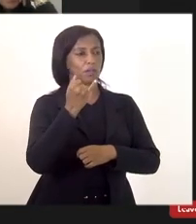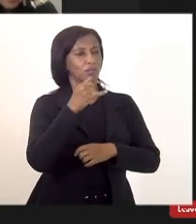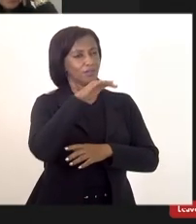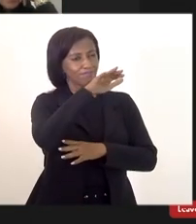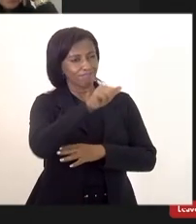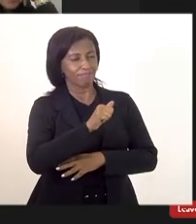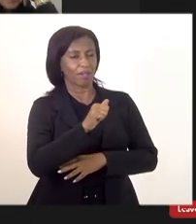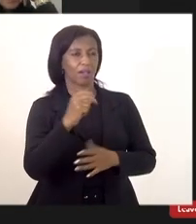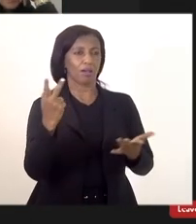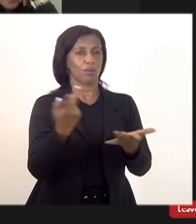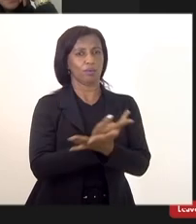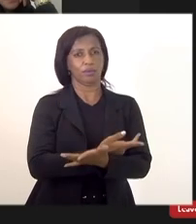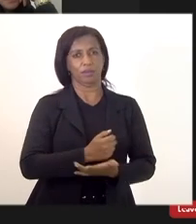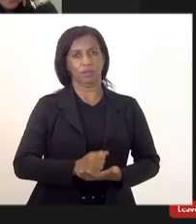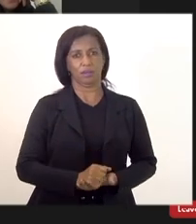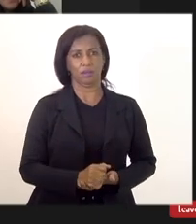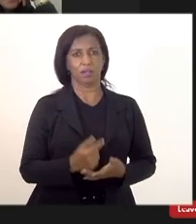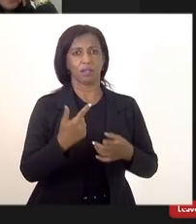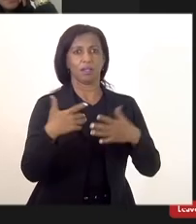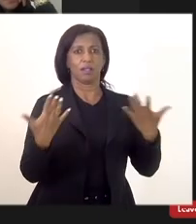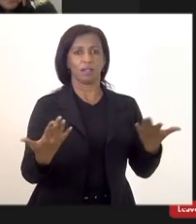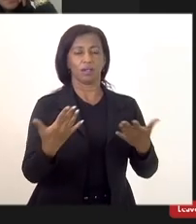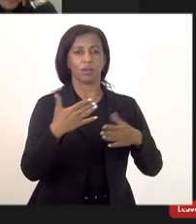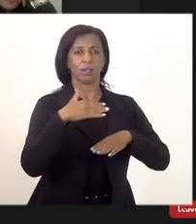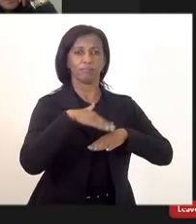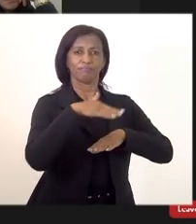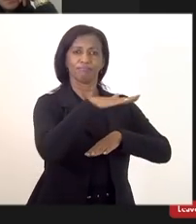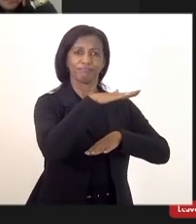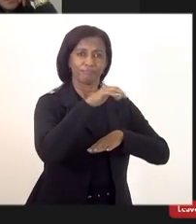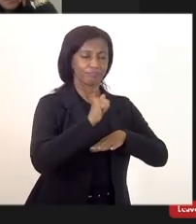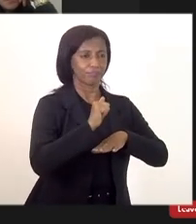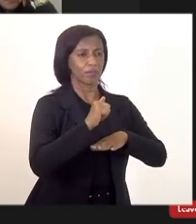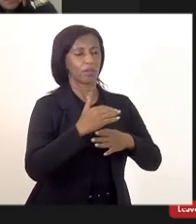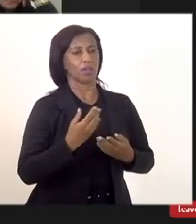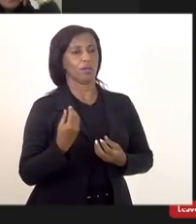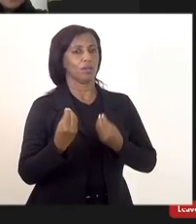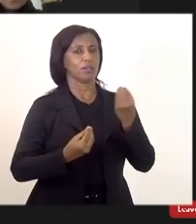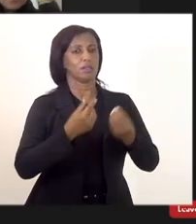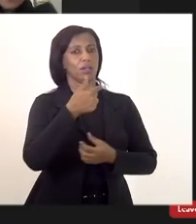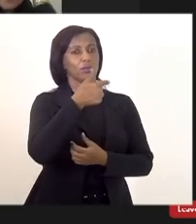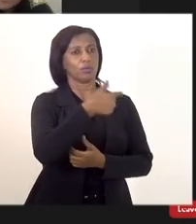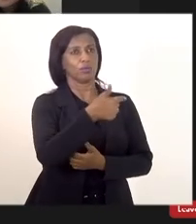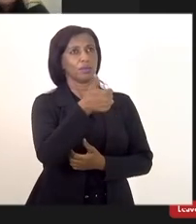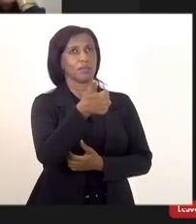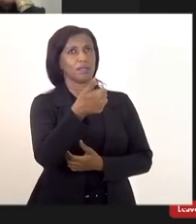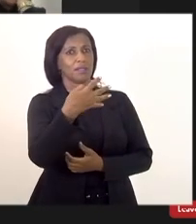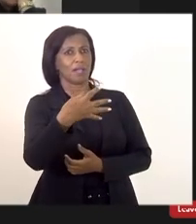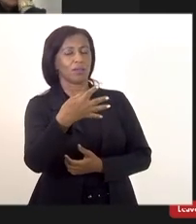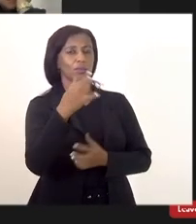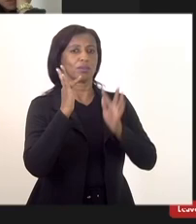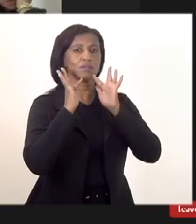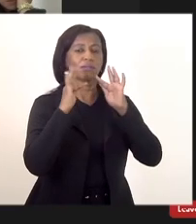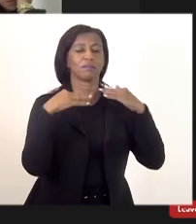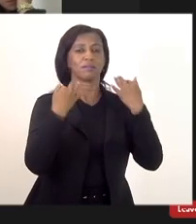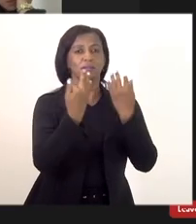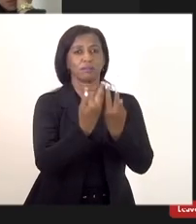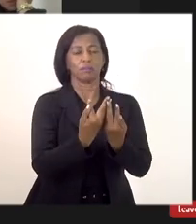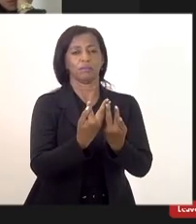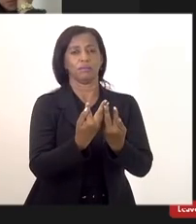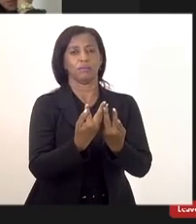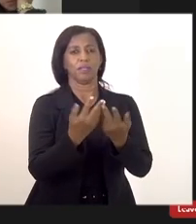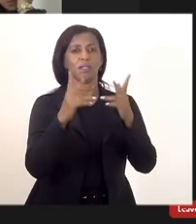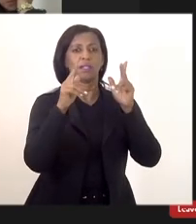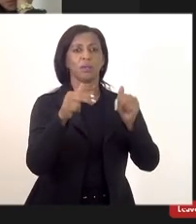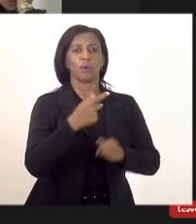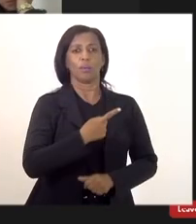o deputado entendeu que nós sejamos convocados são 214 famílias assim como o presidente